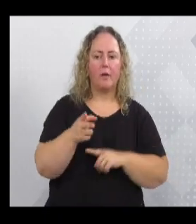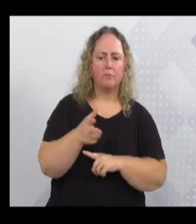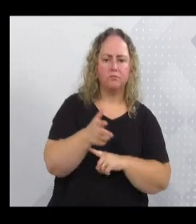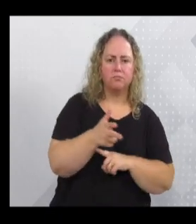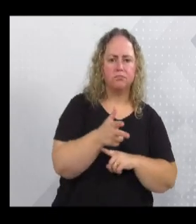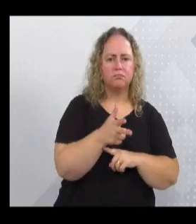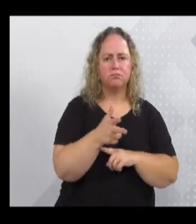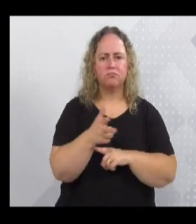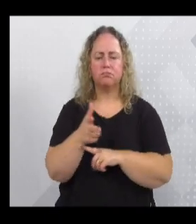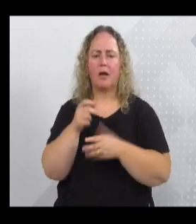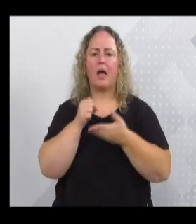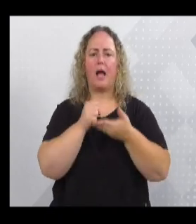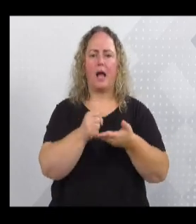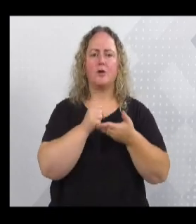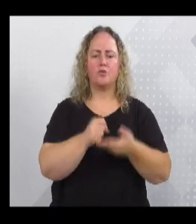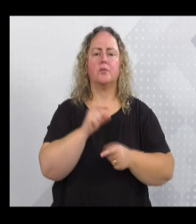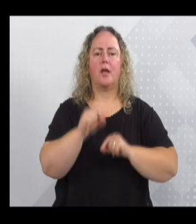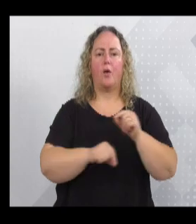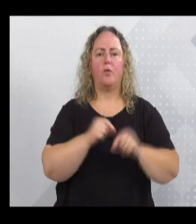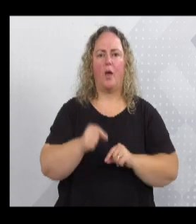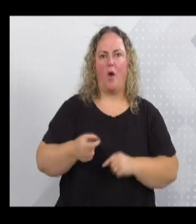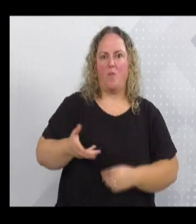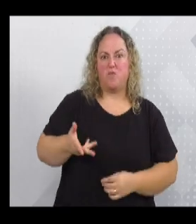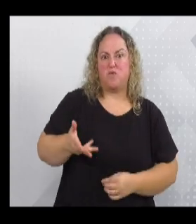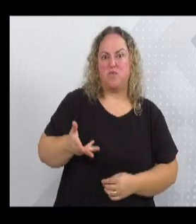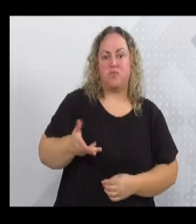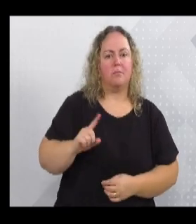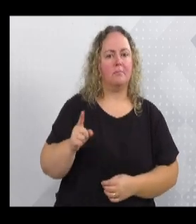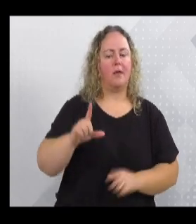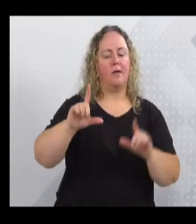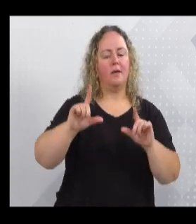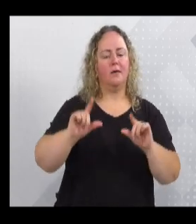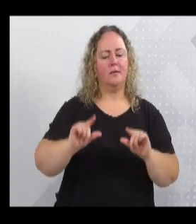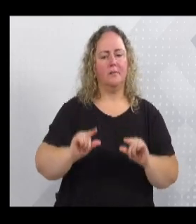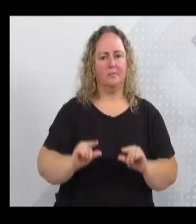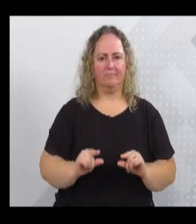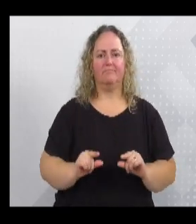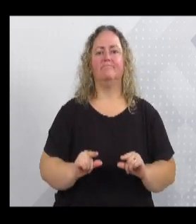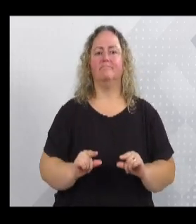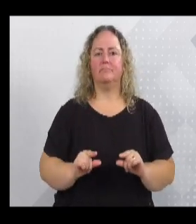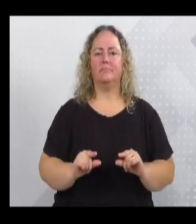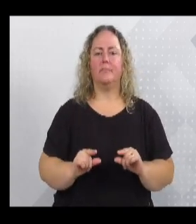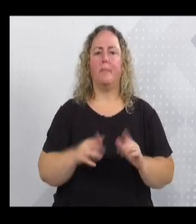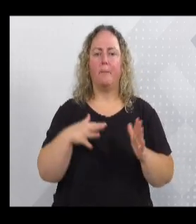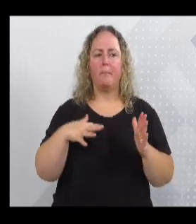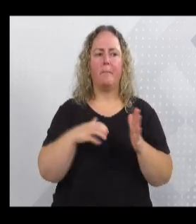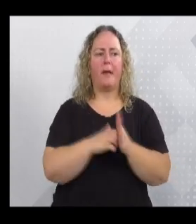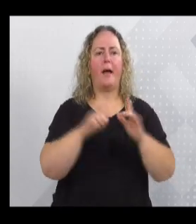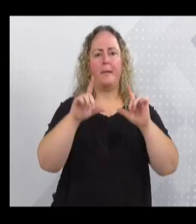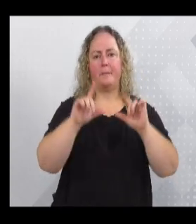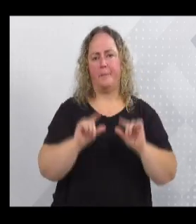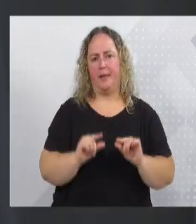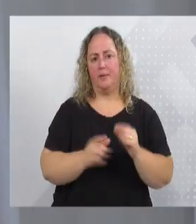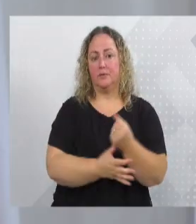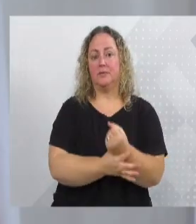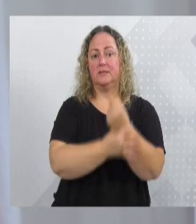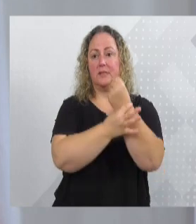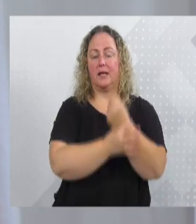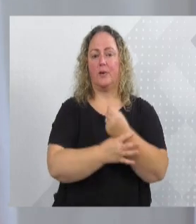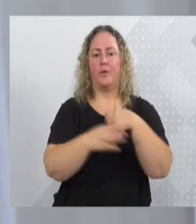vão ajudar muito a redução de violência no trânsito, dando mais segurança